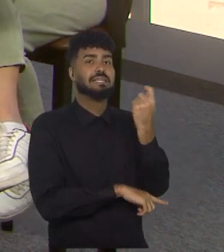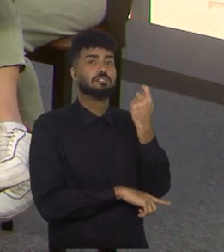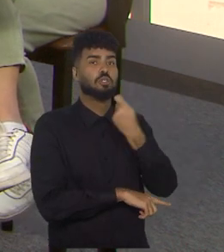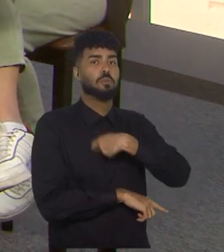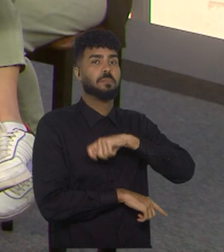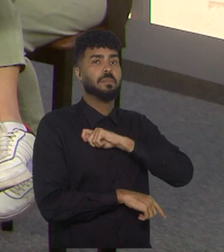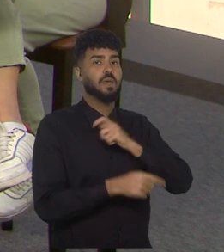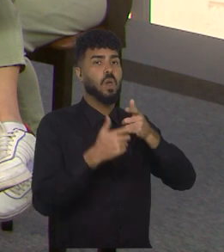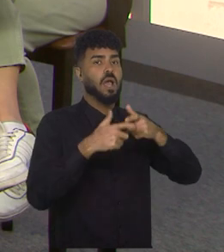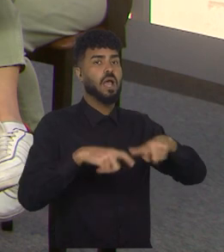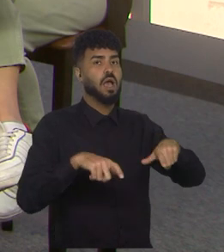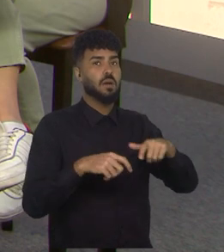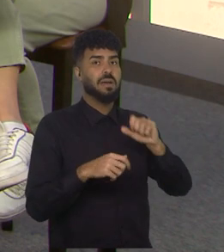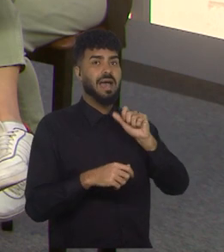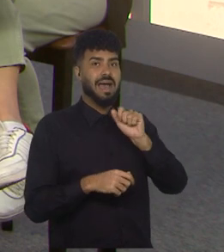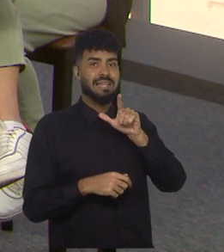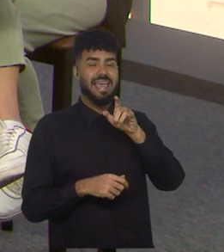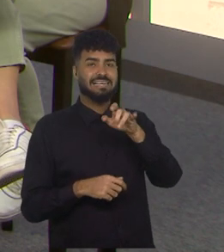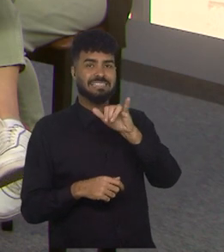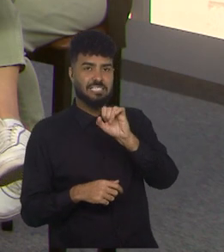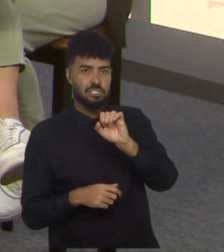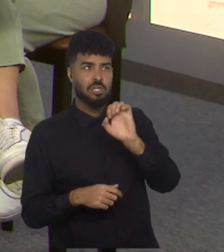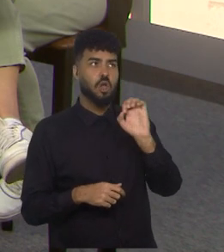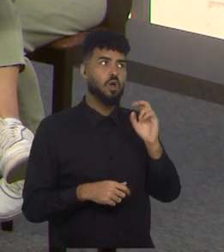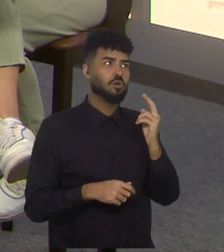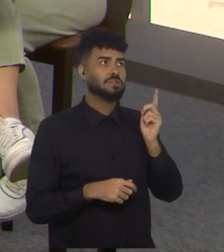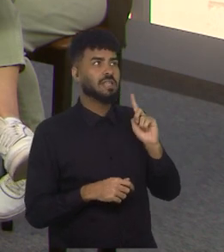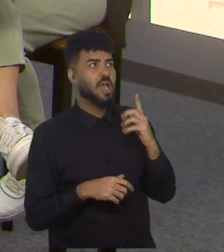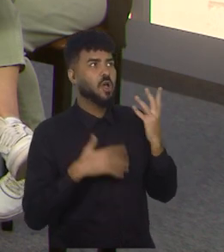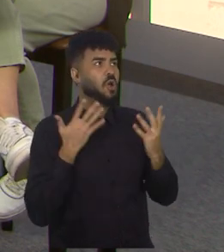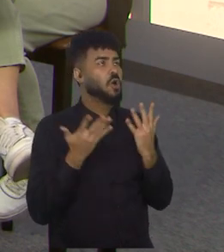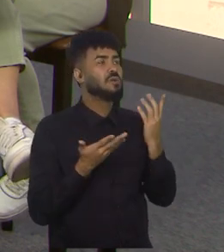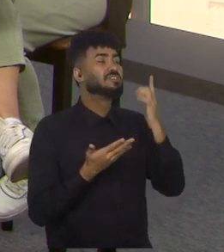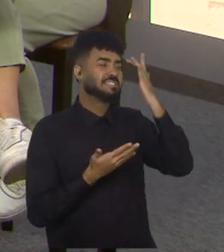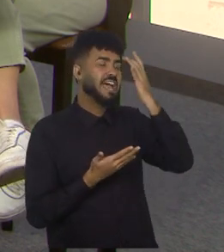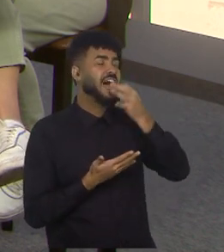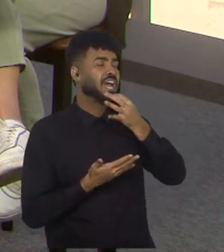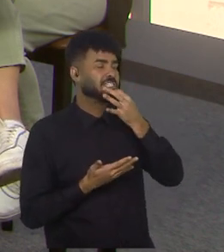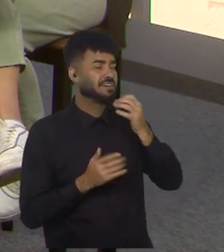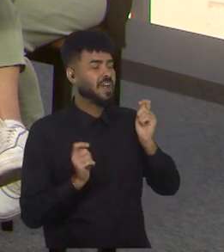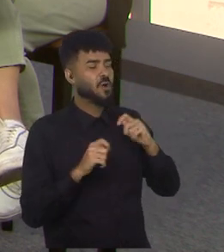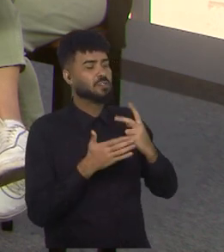campo com o Alexia Puteles ou não? O que a gente pode esperar, de fato?